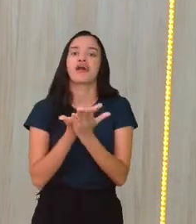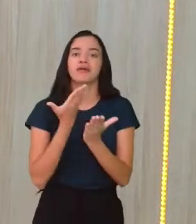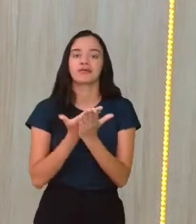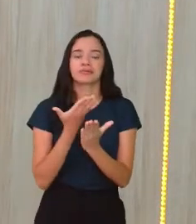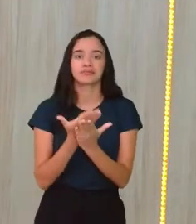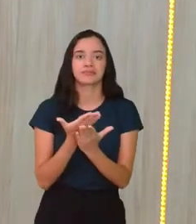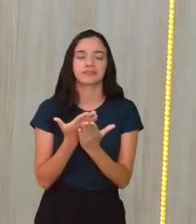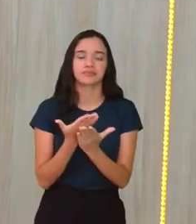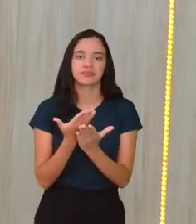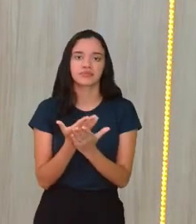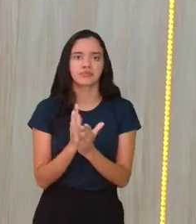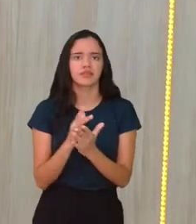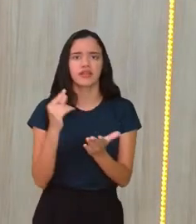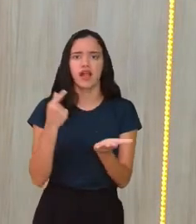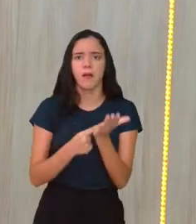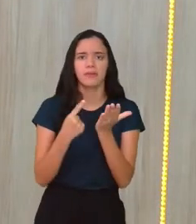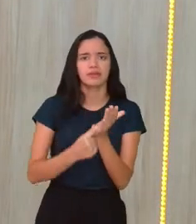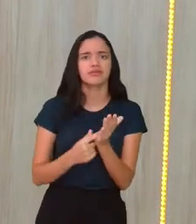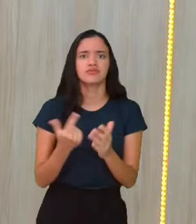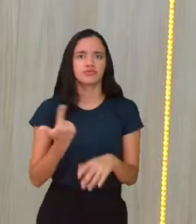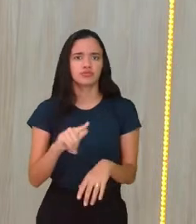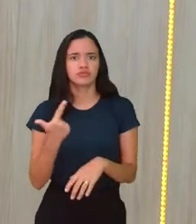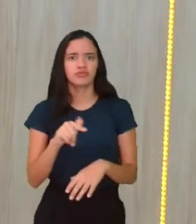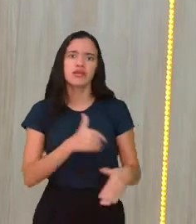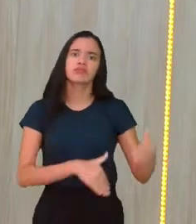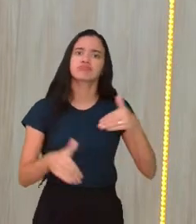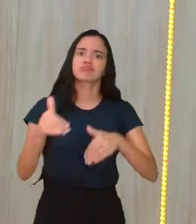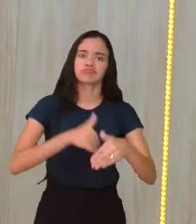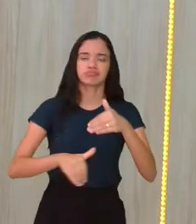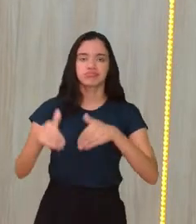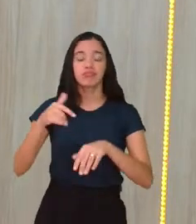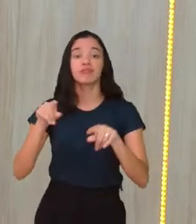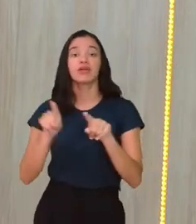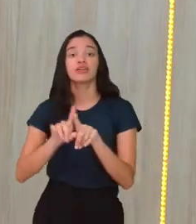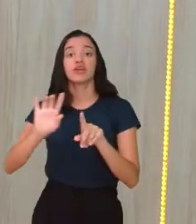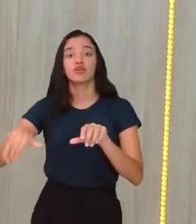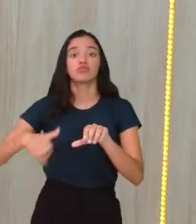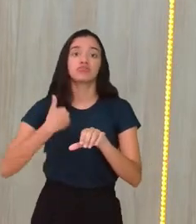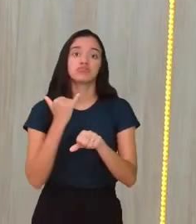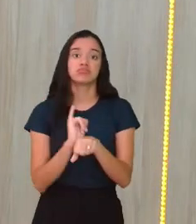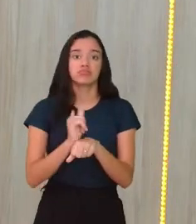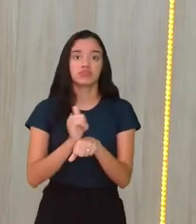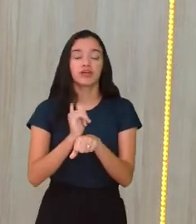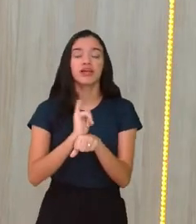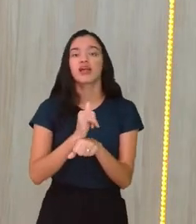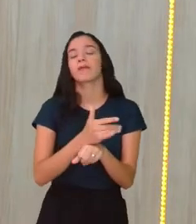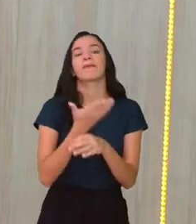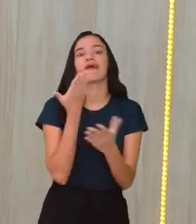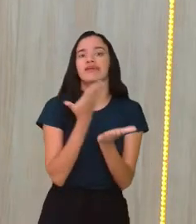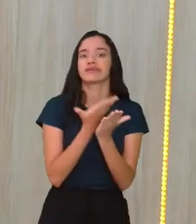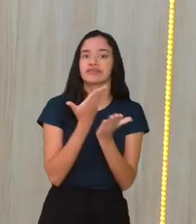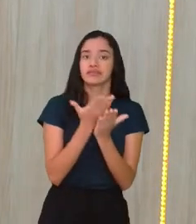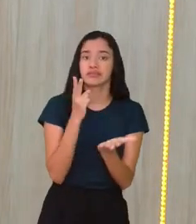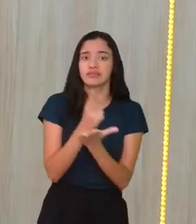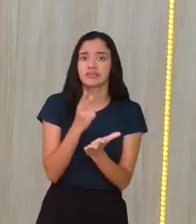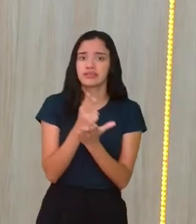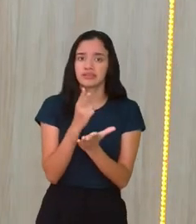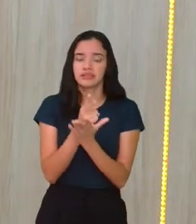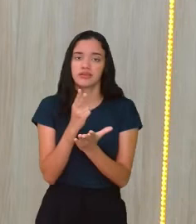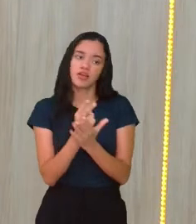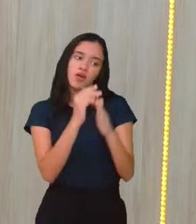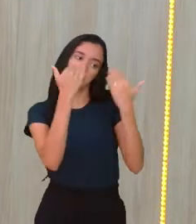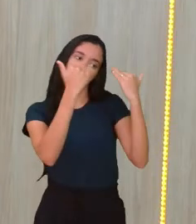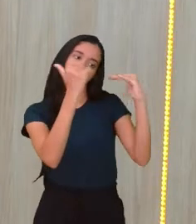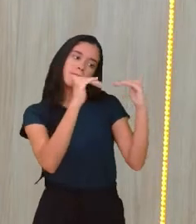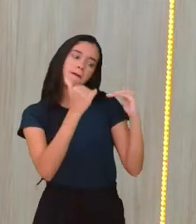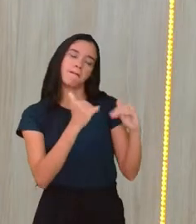Então, não tem o aplicativo pra interagir, mas tem o canal do YouTube. Então, as aulas vão sempre, são sempre carregadas lá no